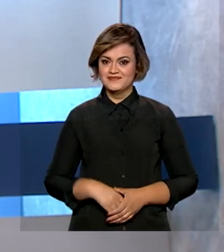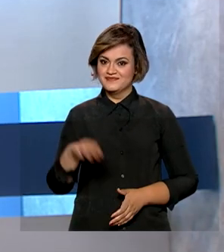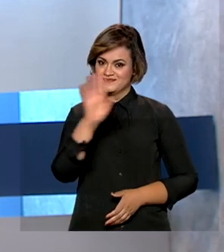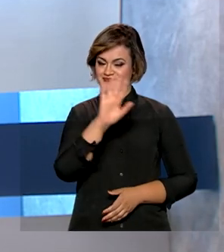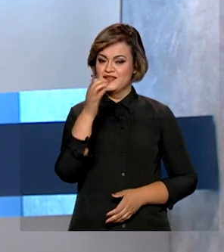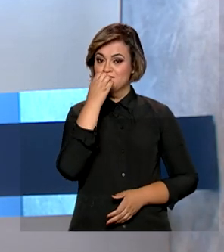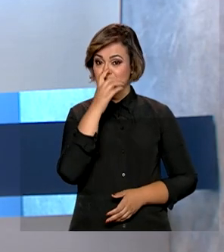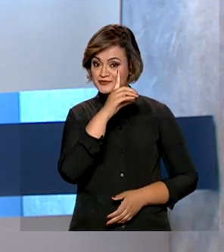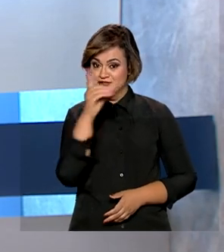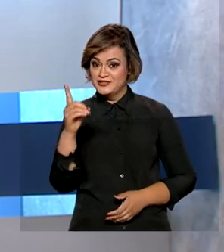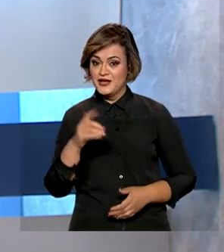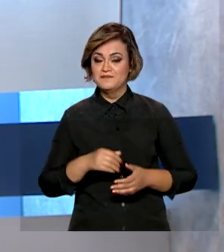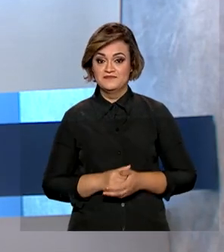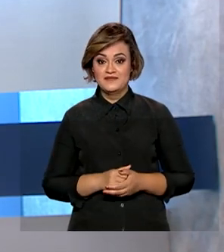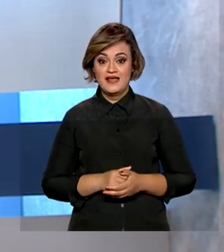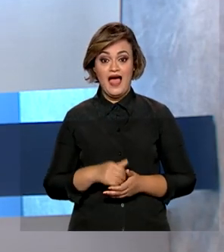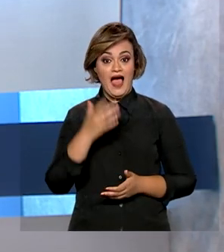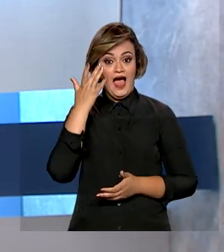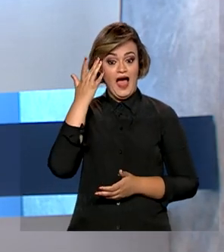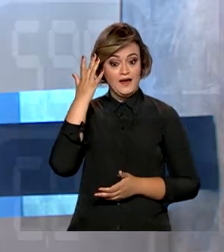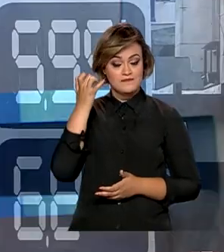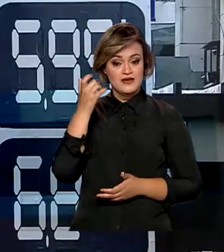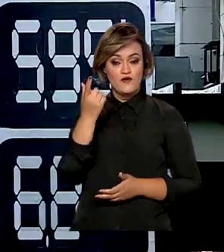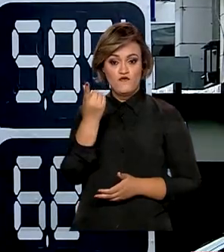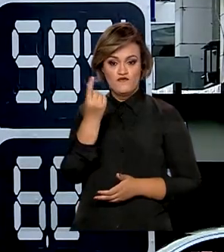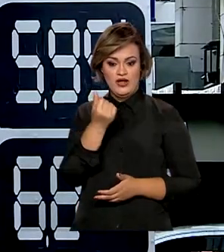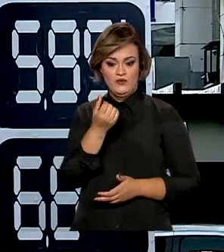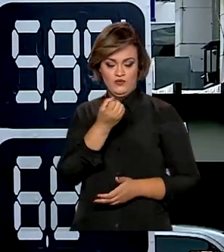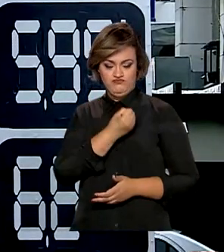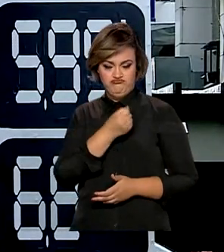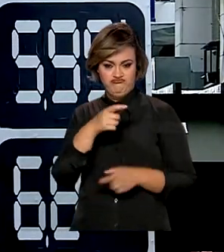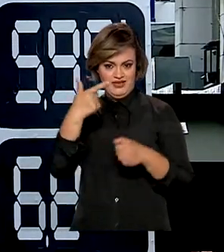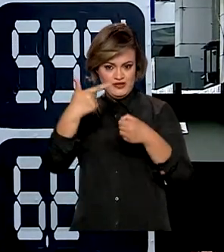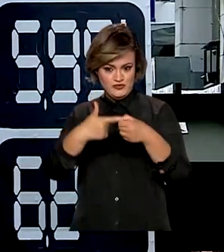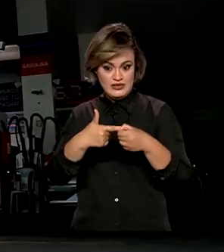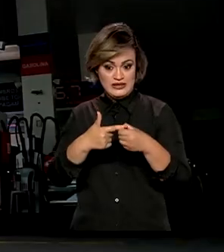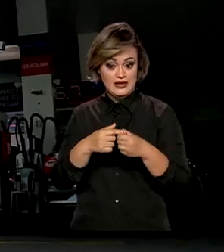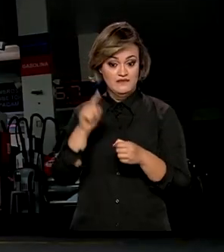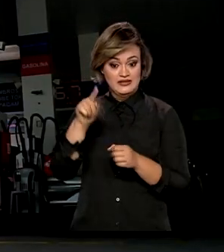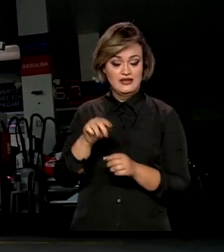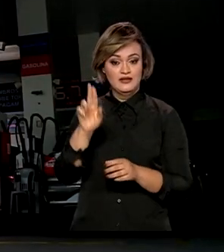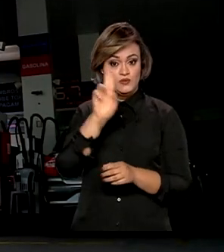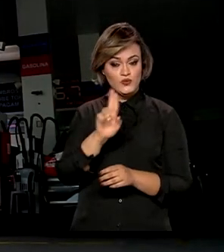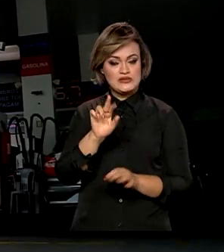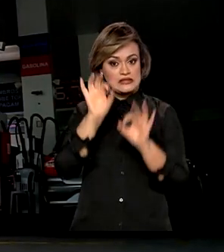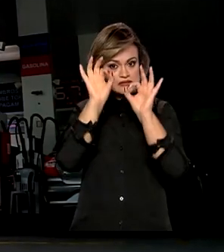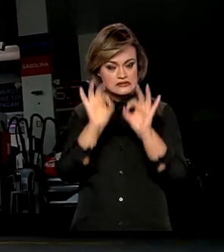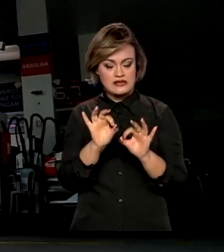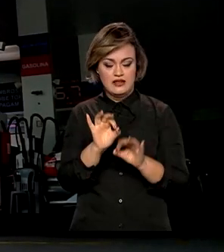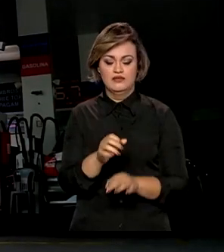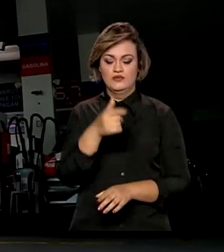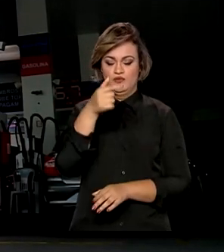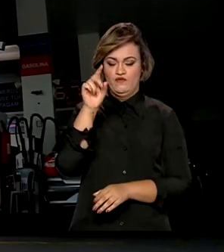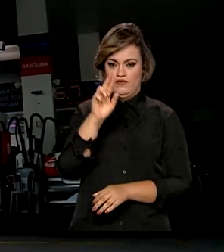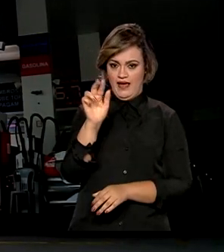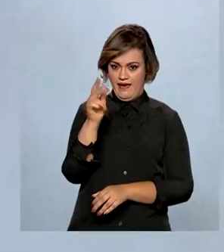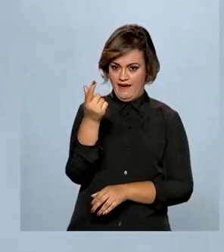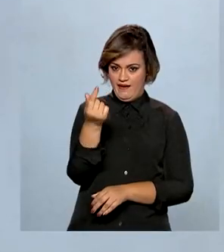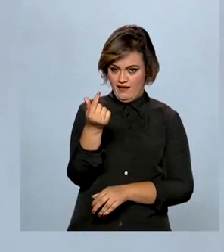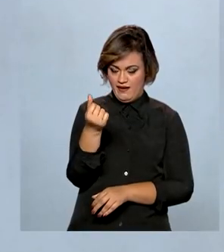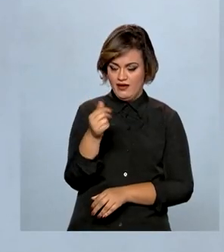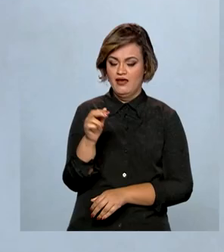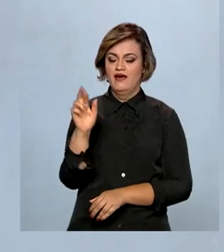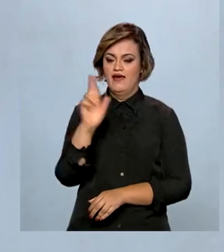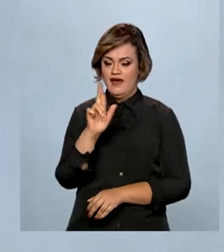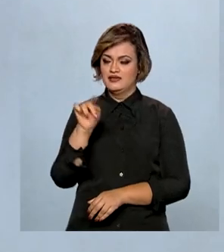Olá, bom dia. partir de amanhã, preço dos combustíveis terá que ser exibido com duas casas decimais nos